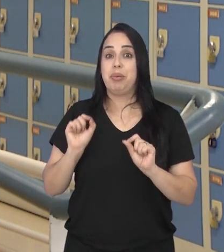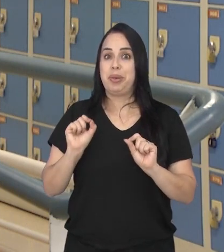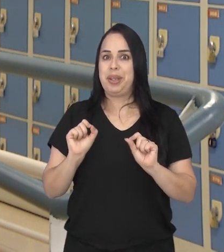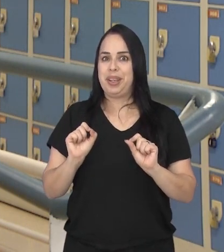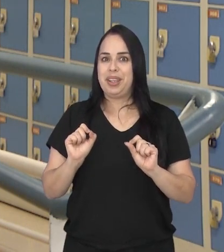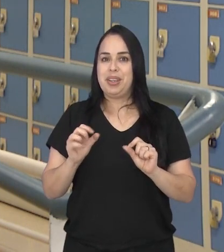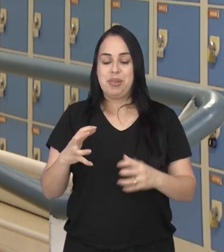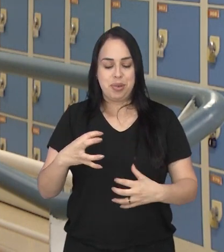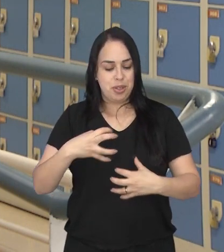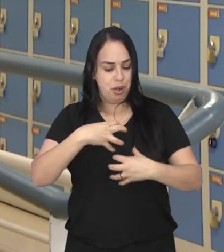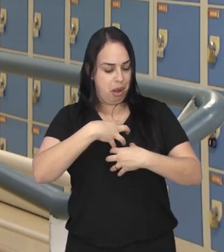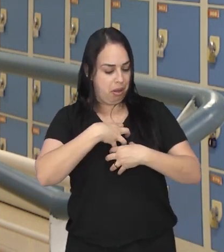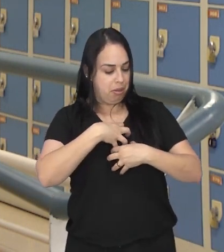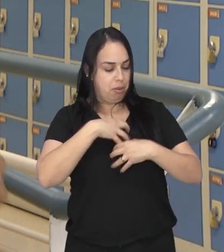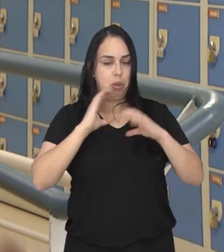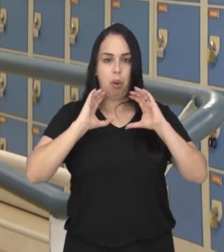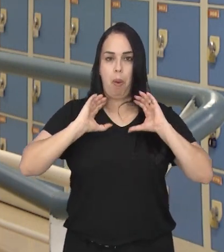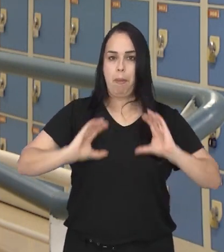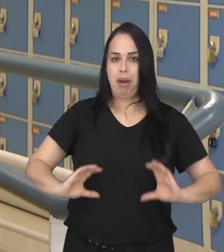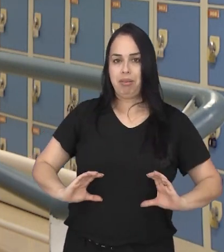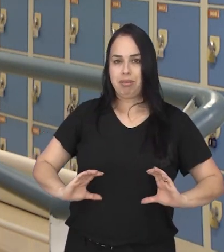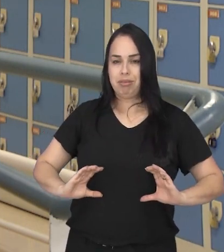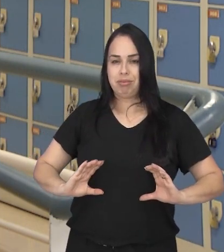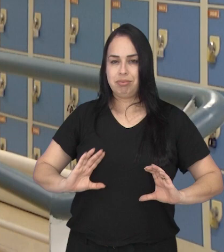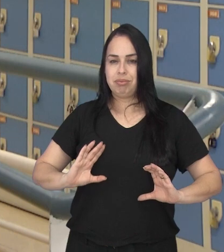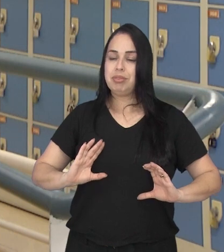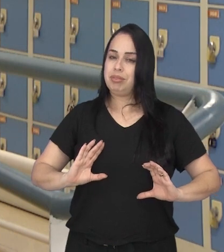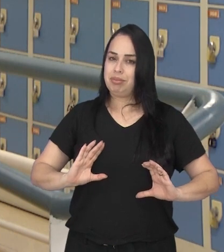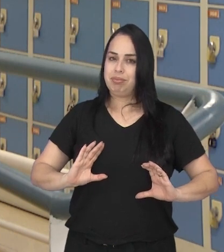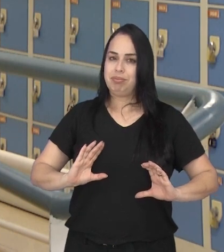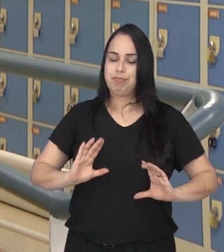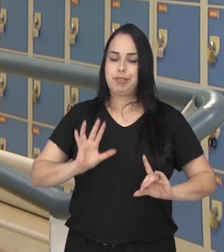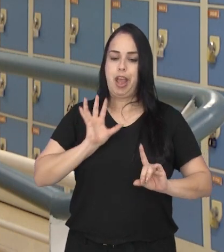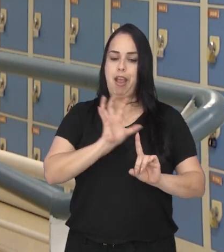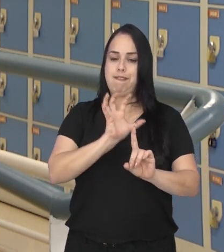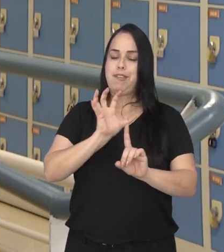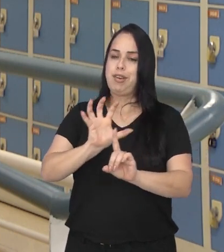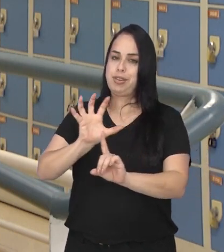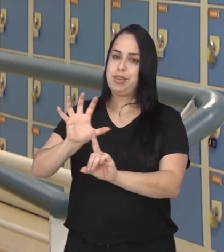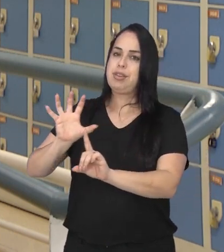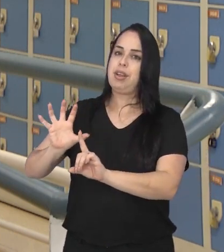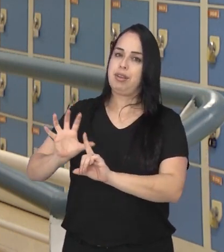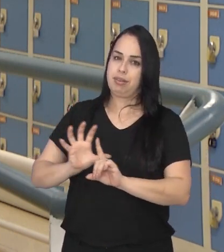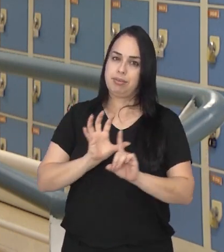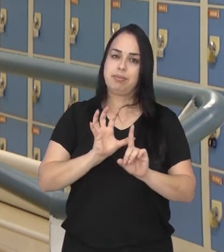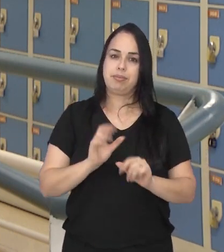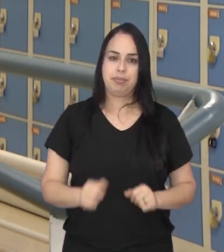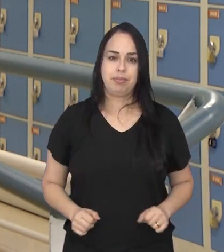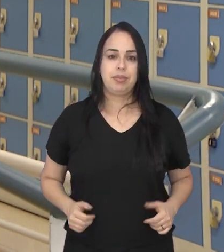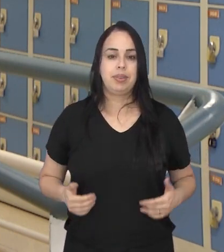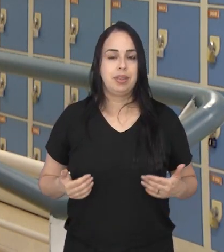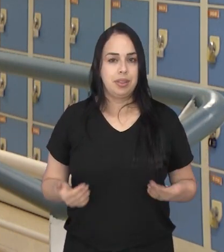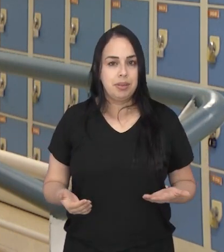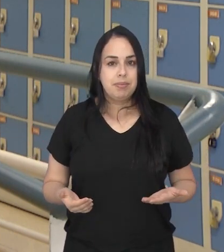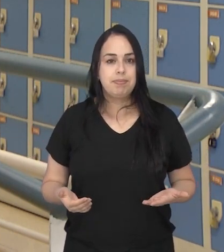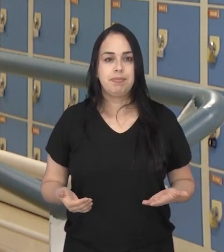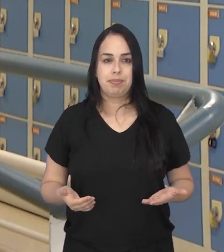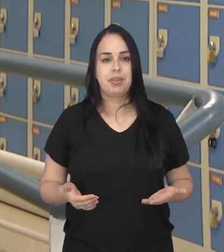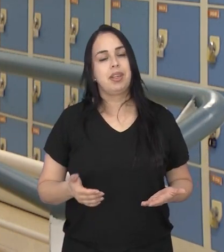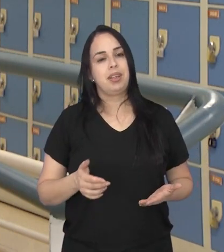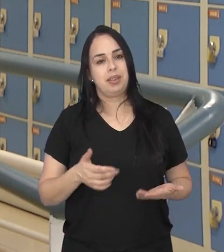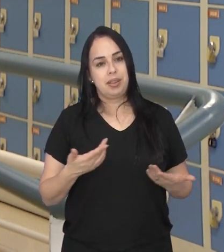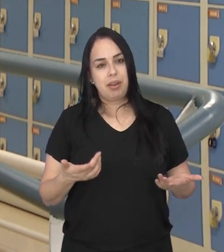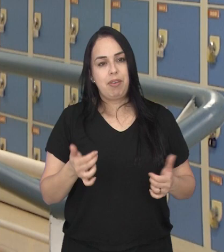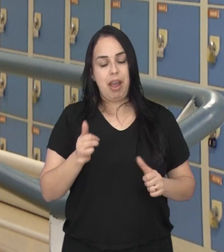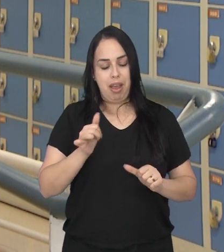leitura dele, a forma com que ele se comporta no ambiente da sala de aula, interfere na vida do outro que também está ali. E com